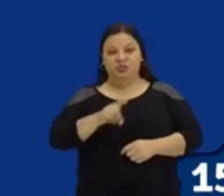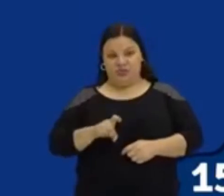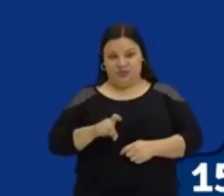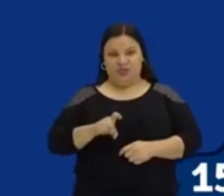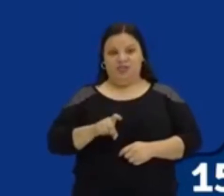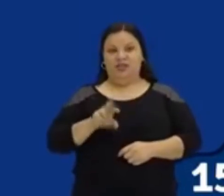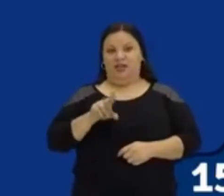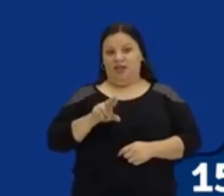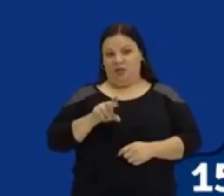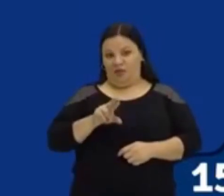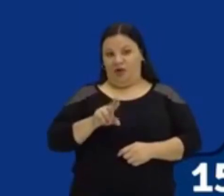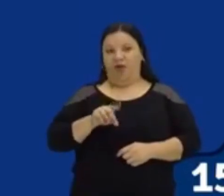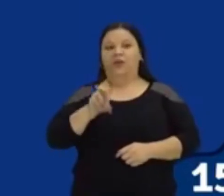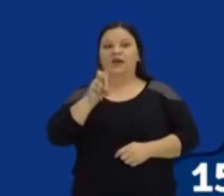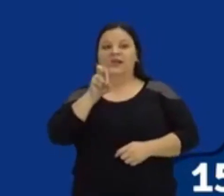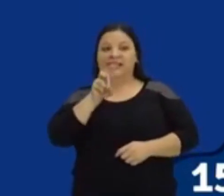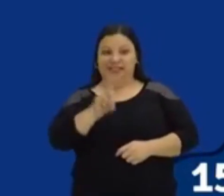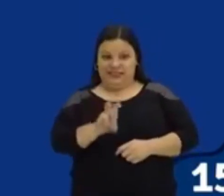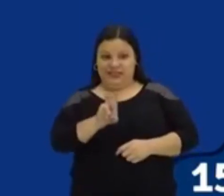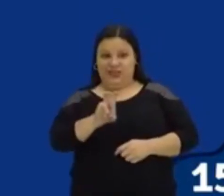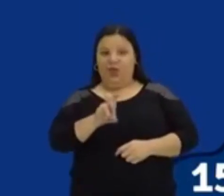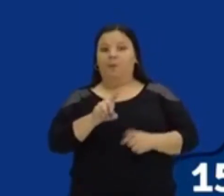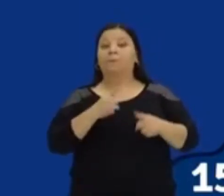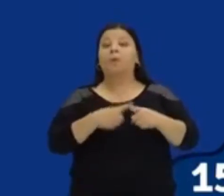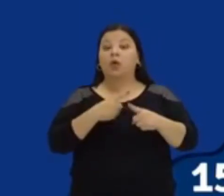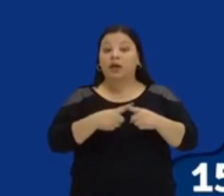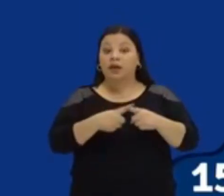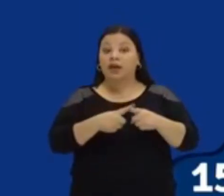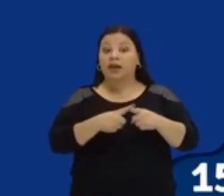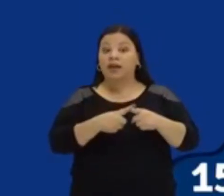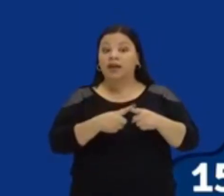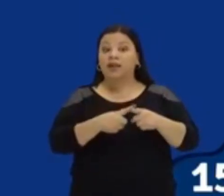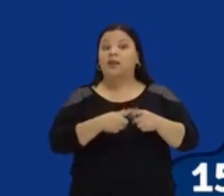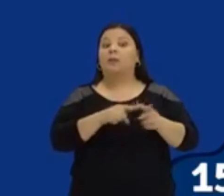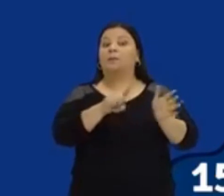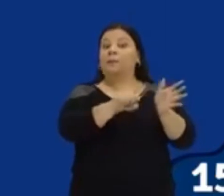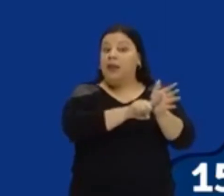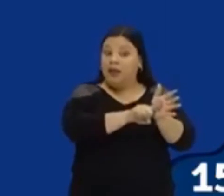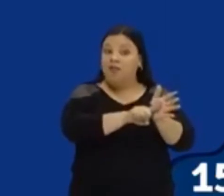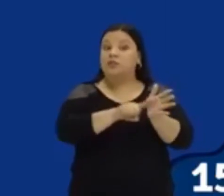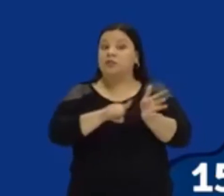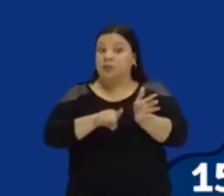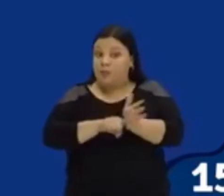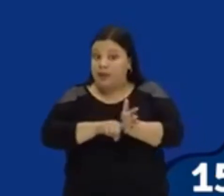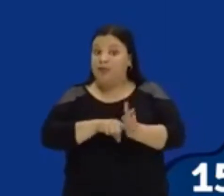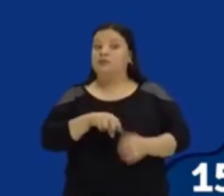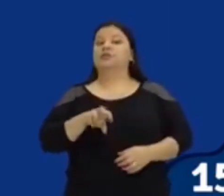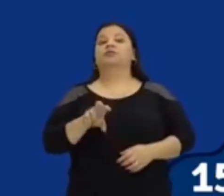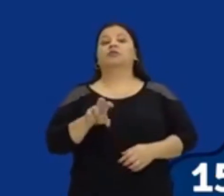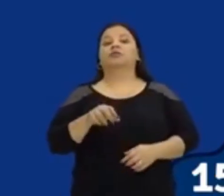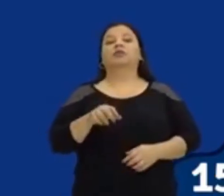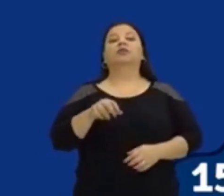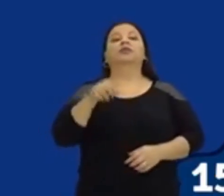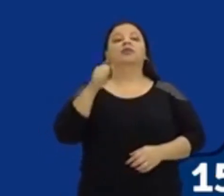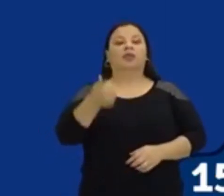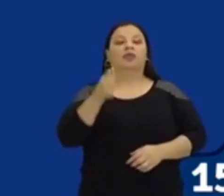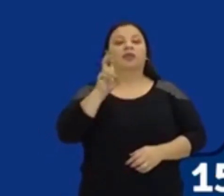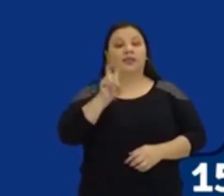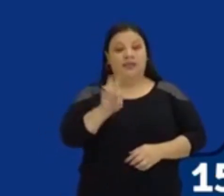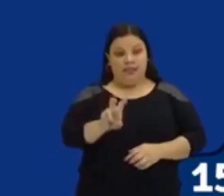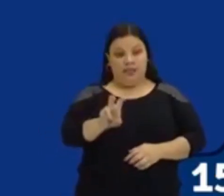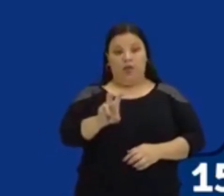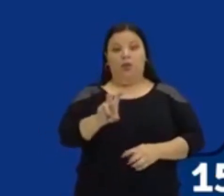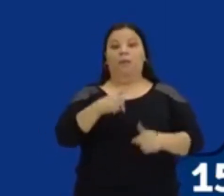menos vai dar mais então vai dar 5 positivo já pode até fazer direto logo, tá? Trocar o sinal raiz quadrada de 1